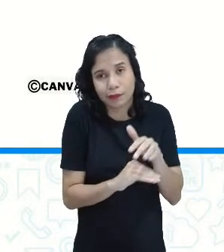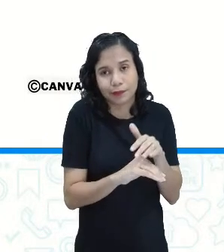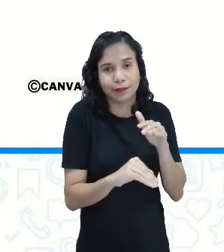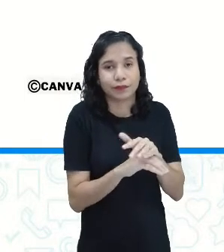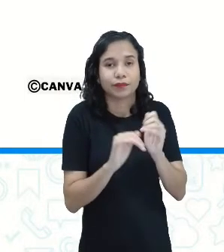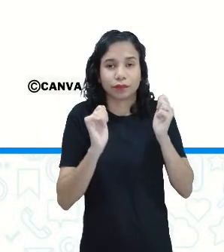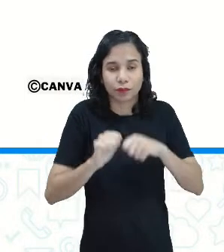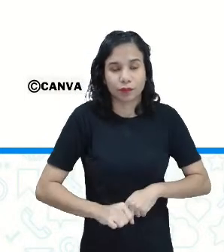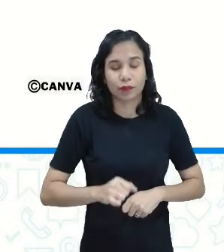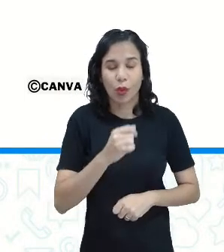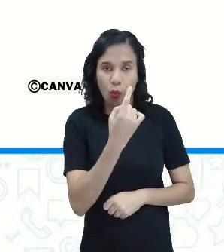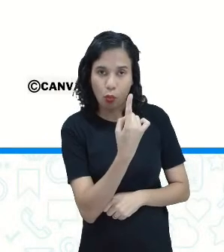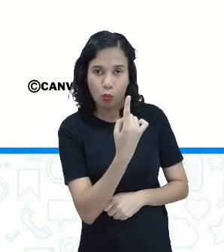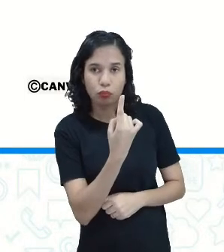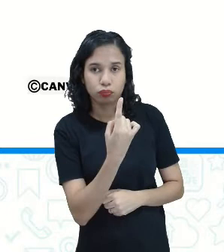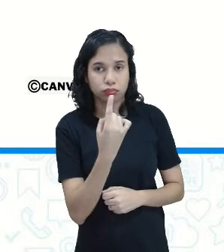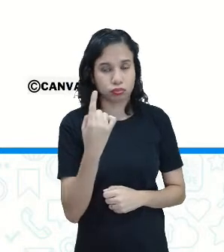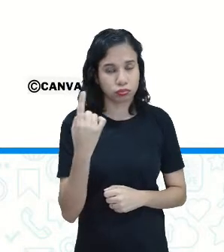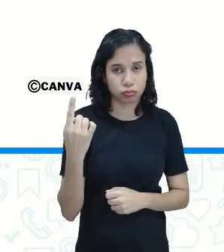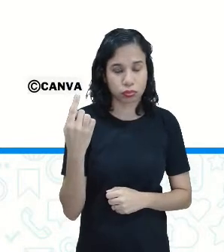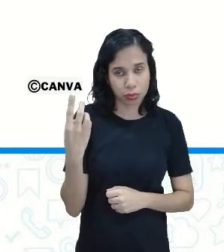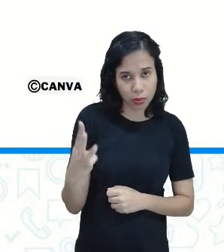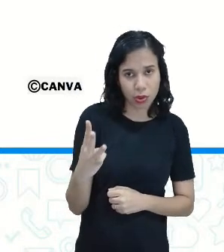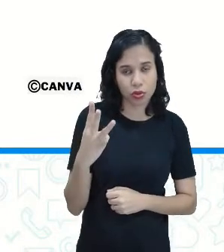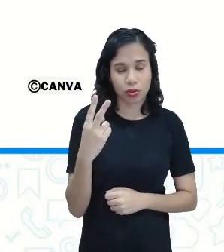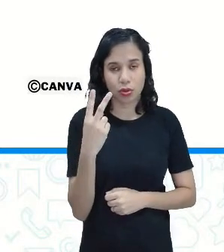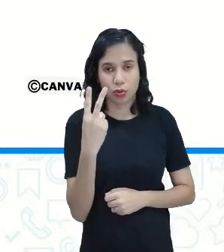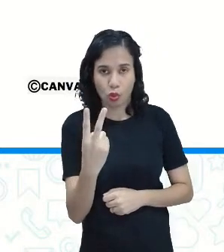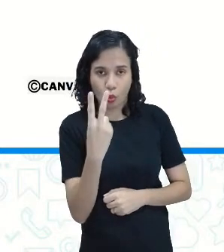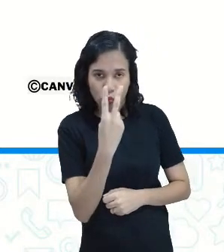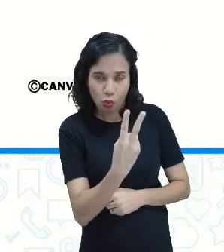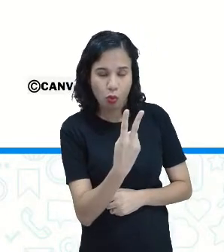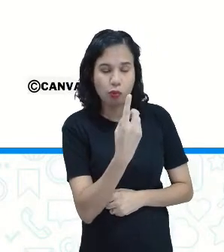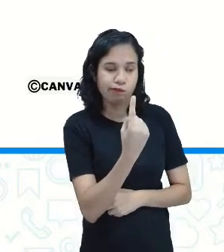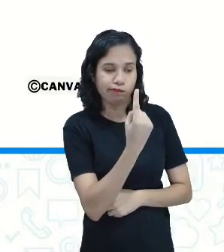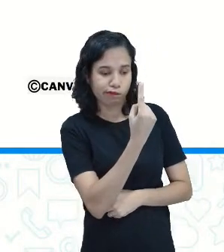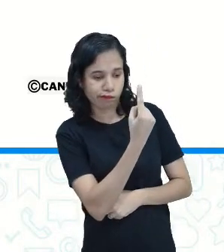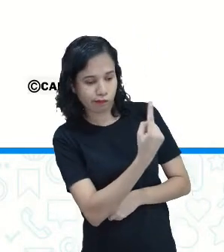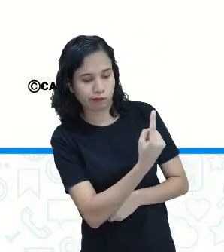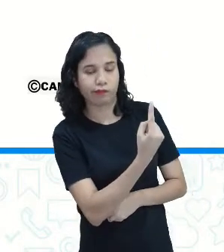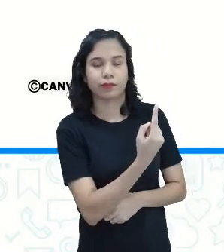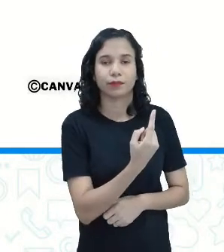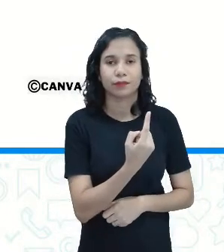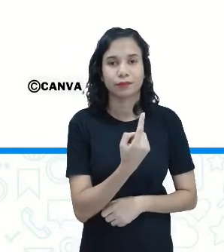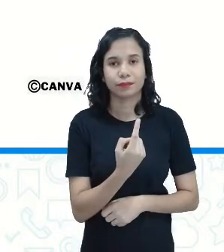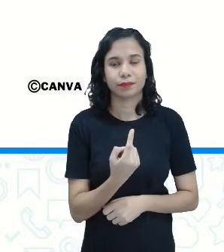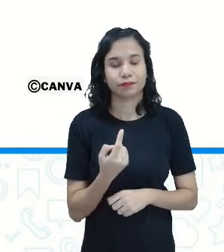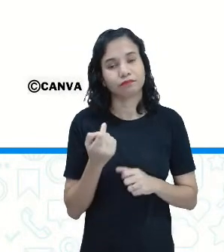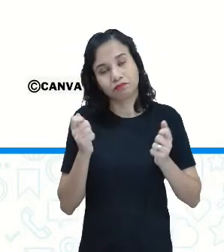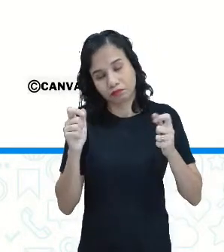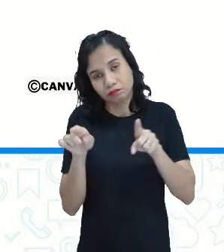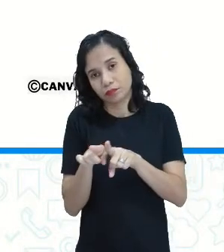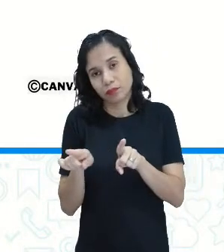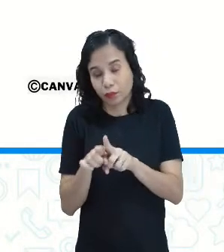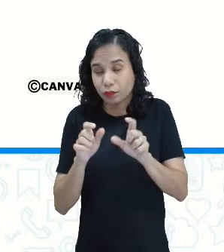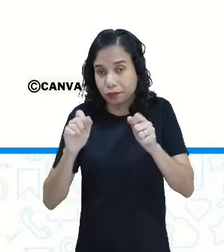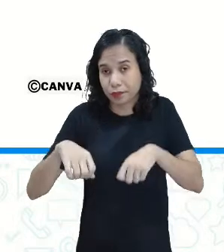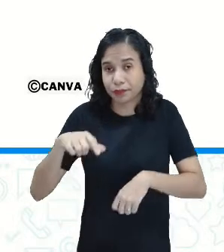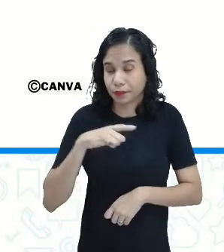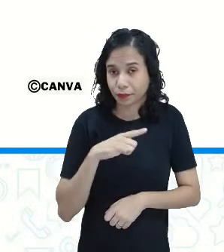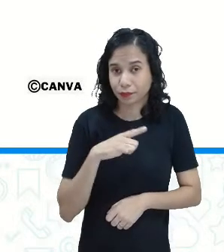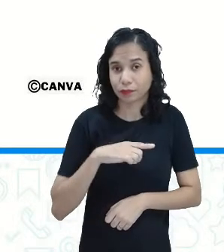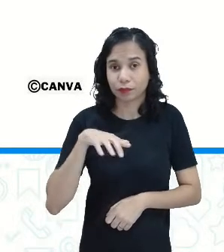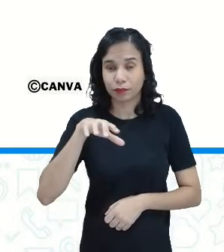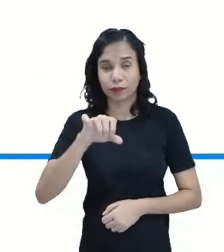garrafas. Ele pode pegar uma de três, duas garrafas de dois litros e uma de um litro. Também ele vai ter aí